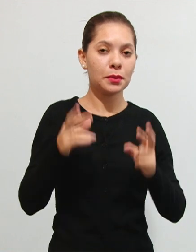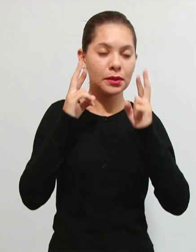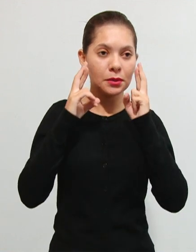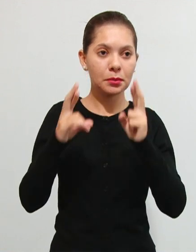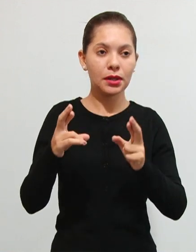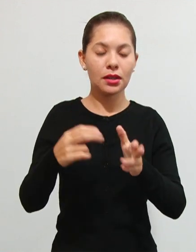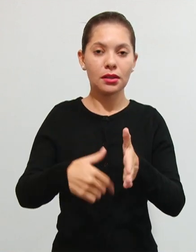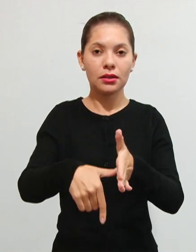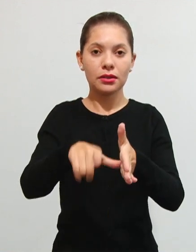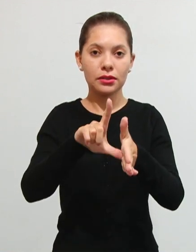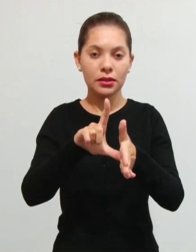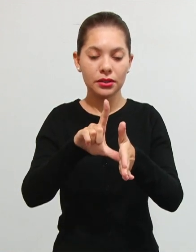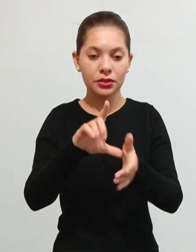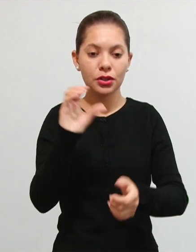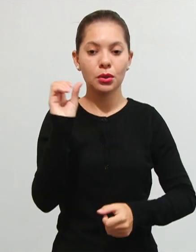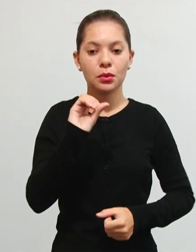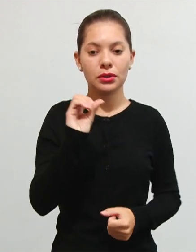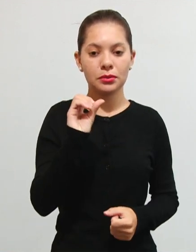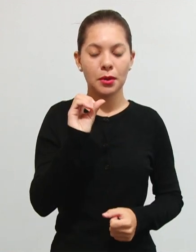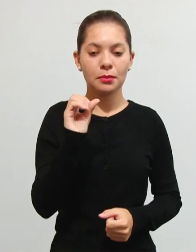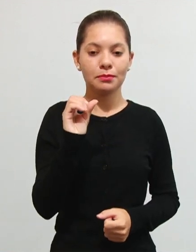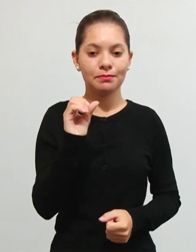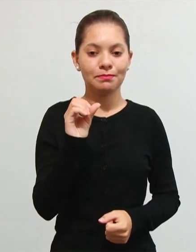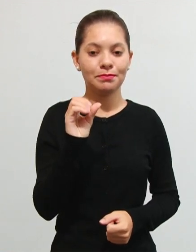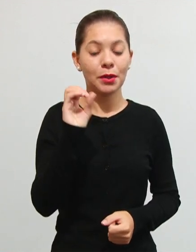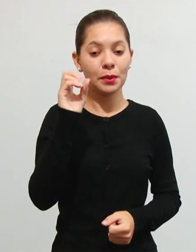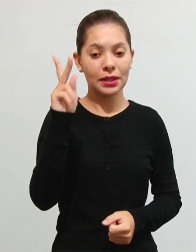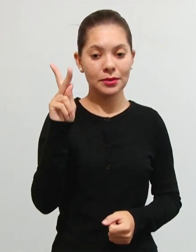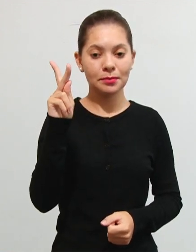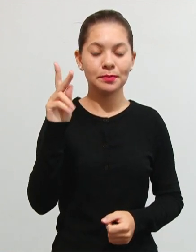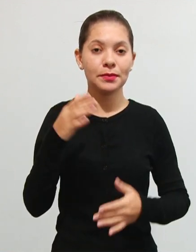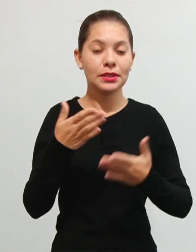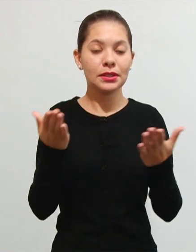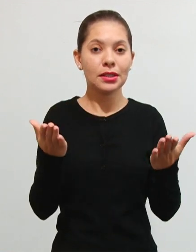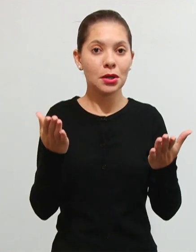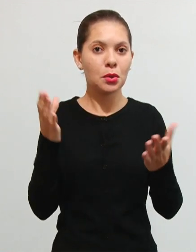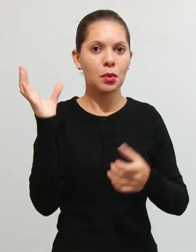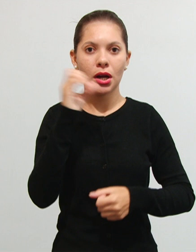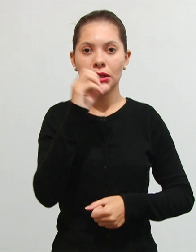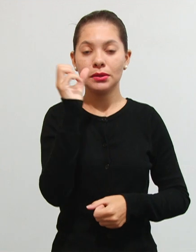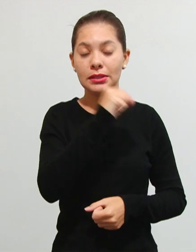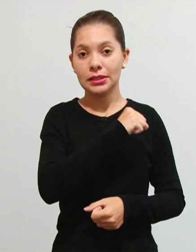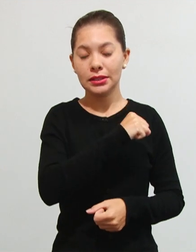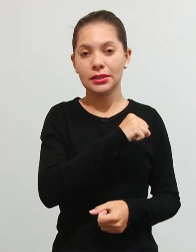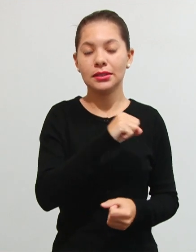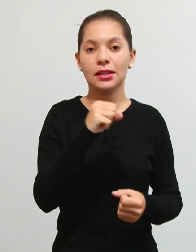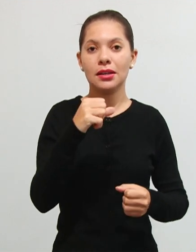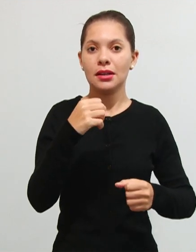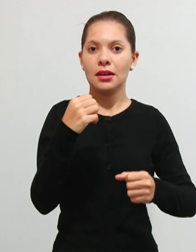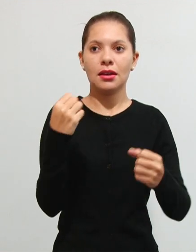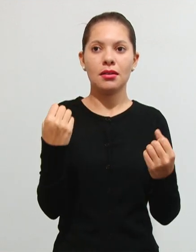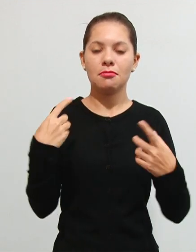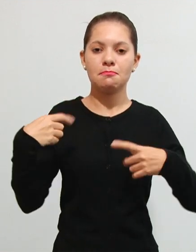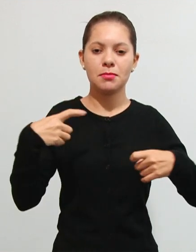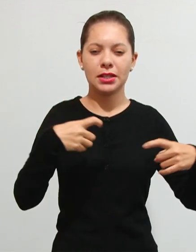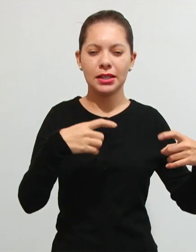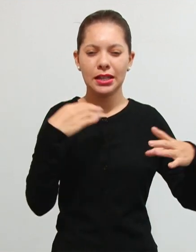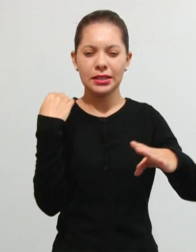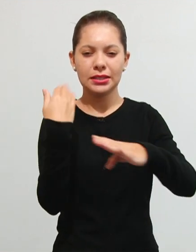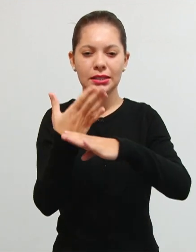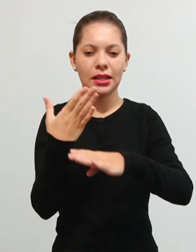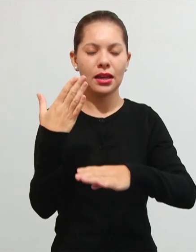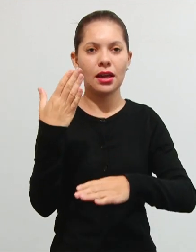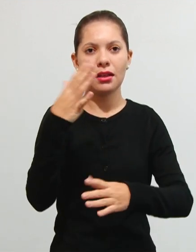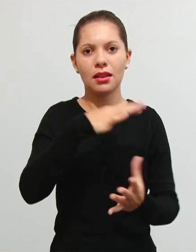anual e nonogesimal beleza então devido a urgência né se vai ter uma guerra externa ou está